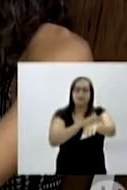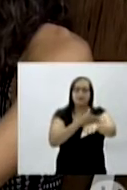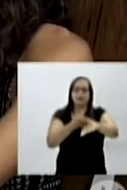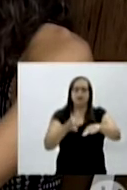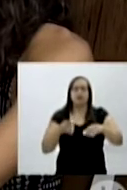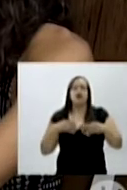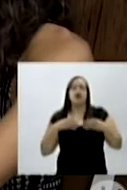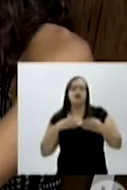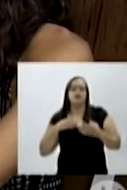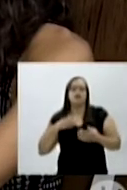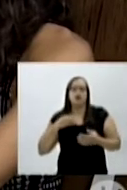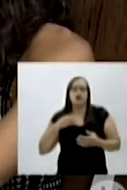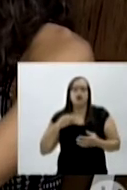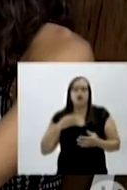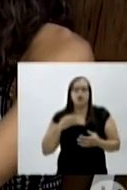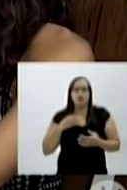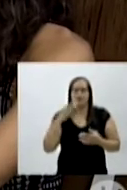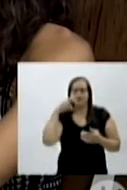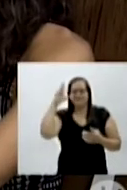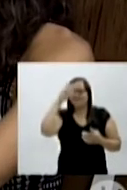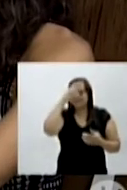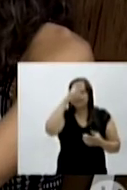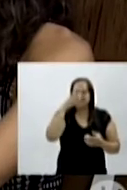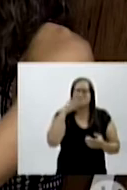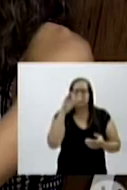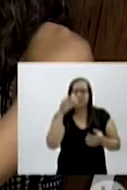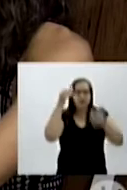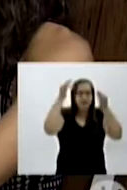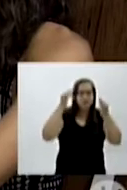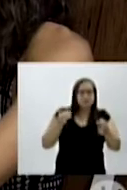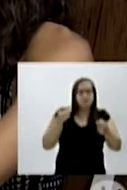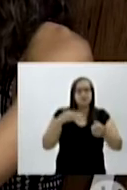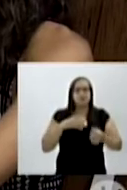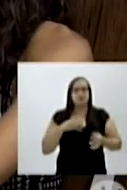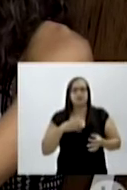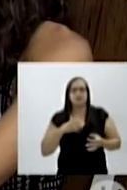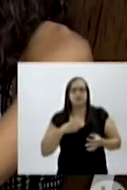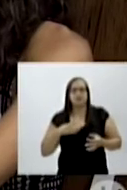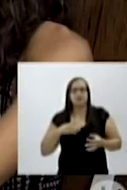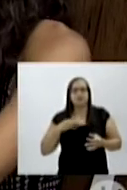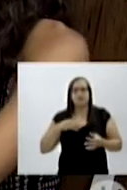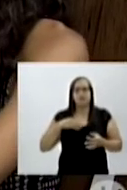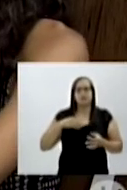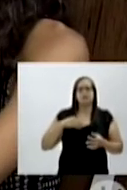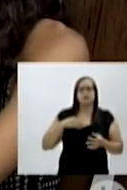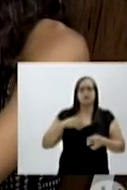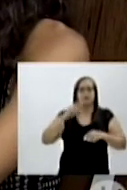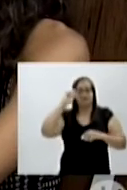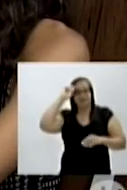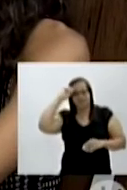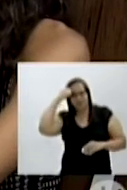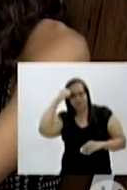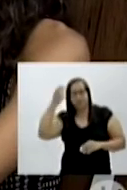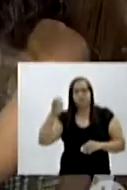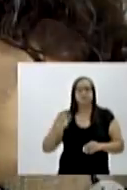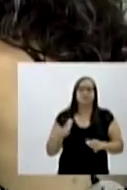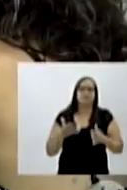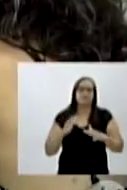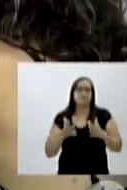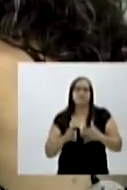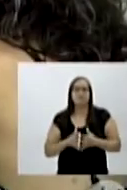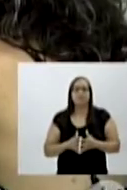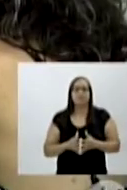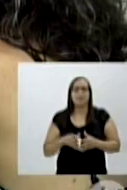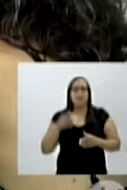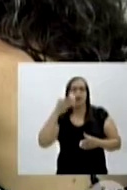roupa, às vezes é um pouco difícil especificar a cor, mas eu acho que é azul escuro, é uma cor escura. E está de calça jeans escura também. A